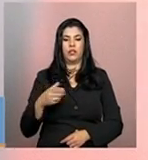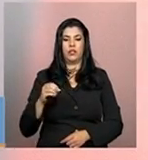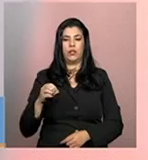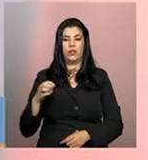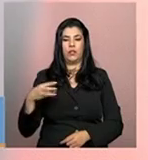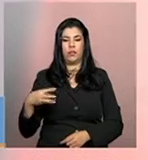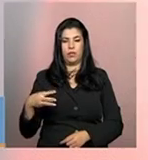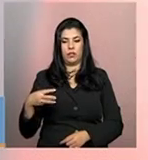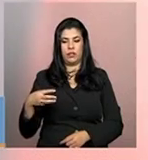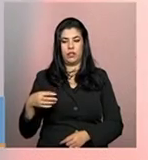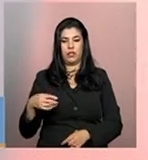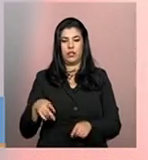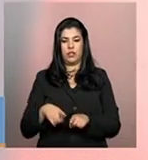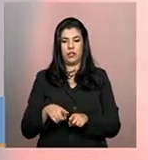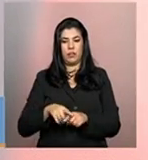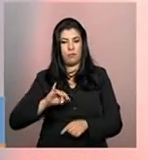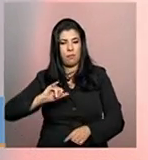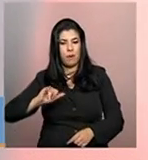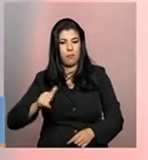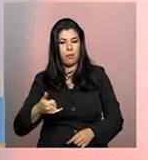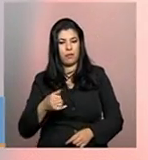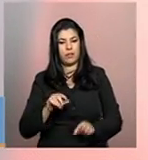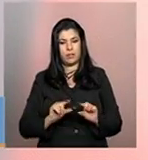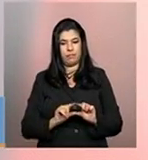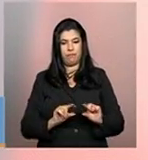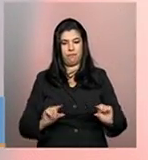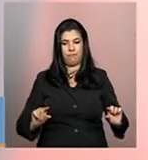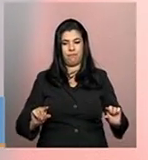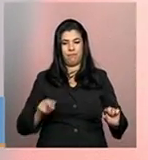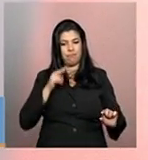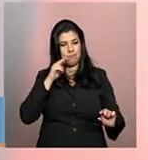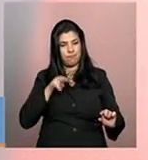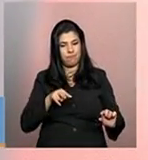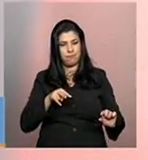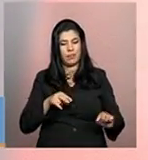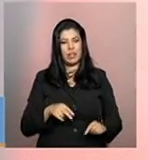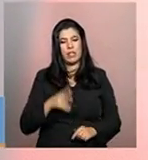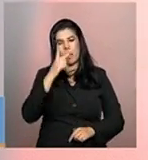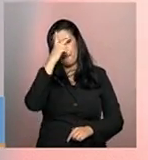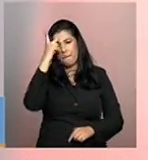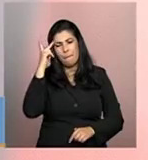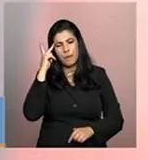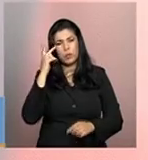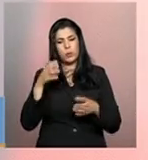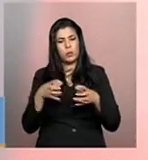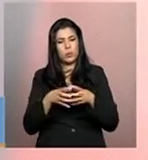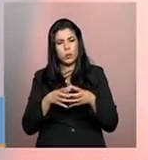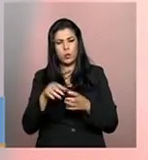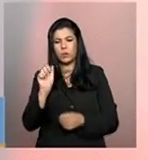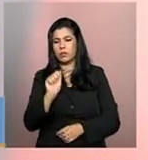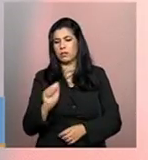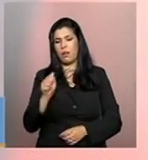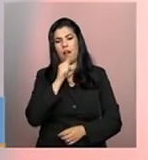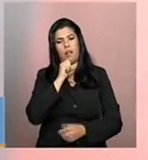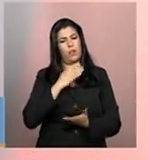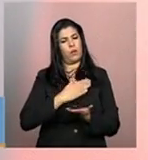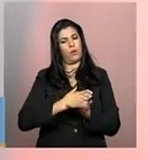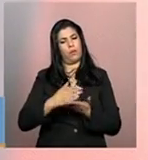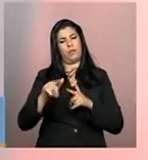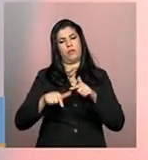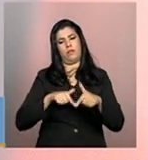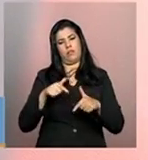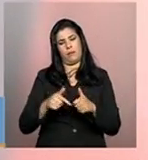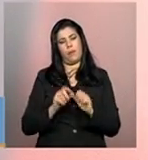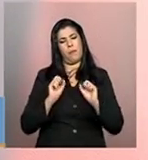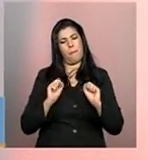aproveitamos para dar uma chamada àqueles gestores que ainda não começaram, aquelas equipes que estão com algum tipo de dificuldade. Entre em